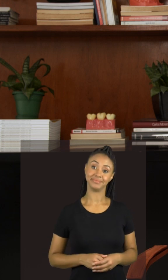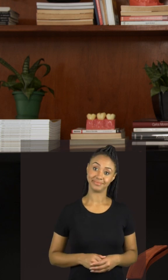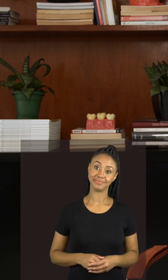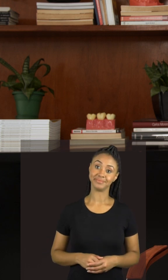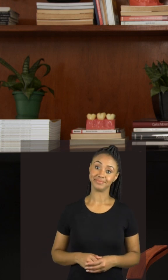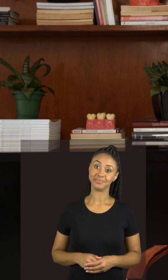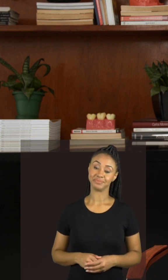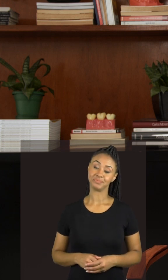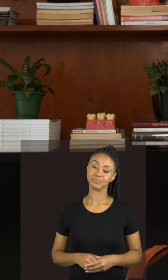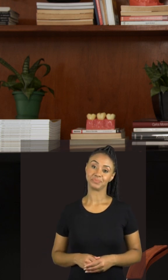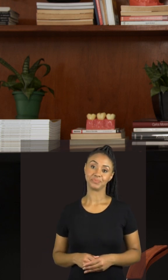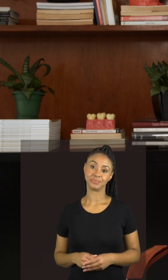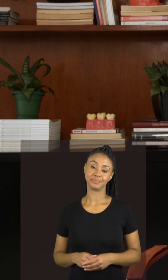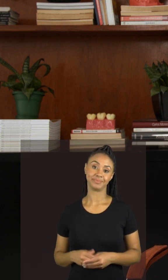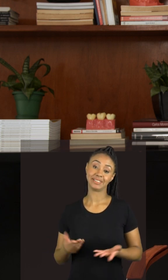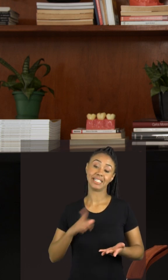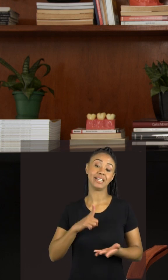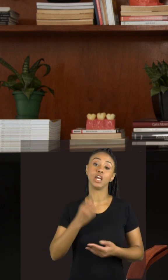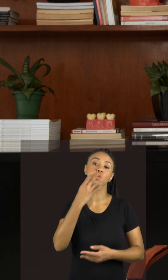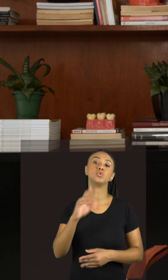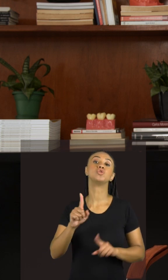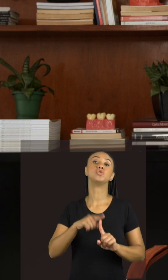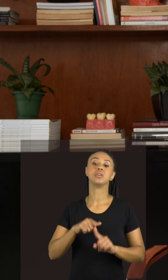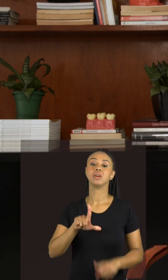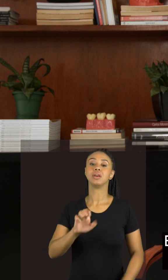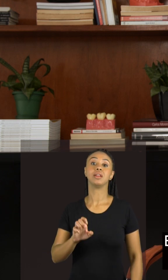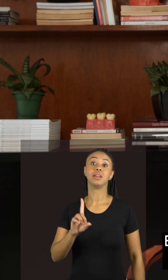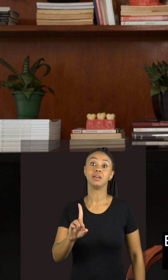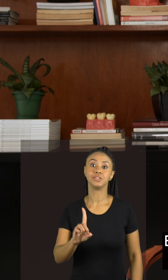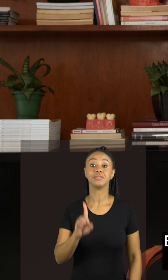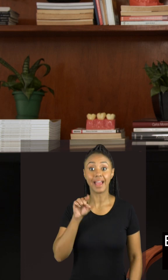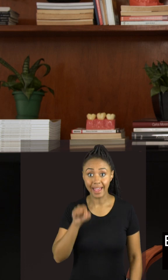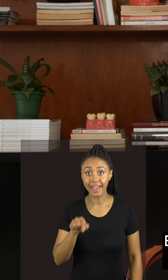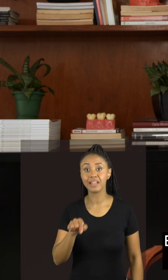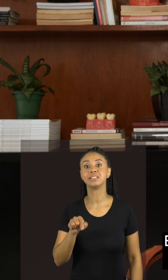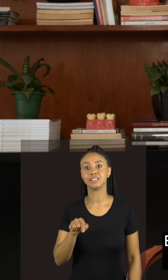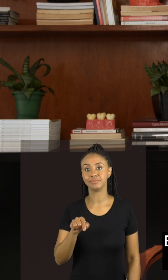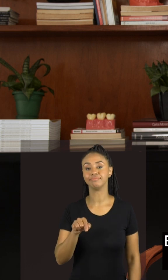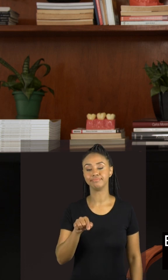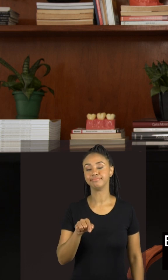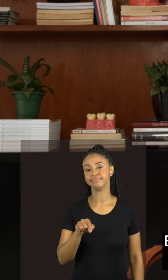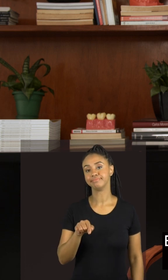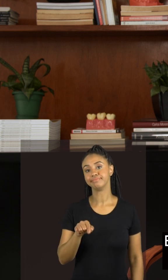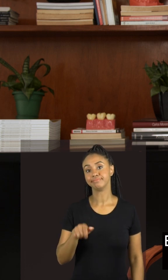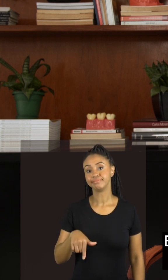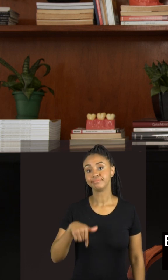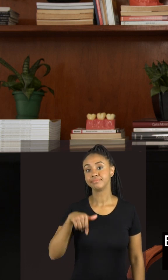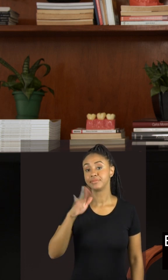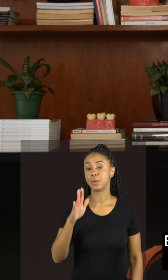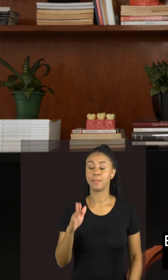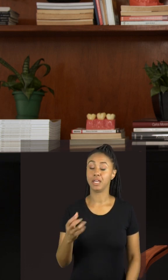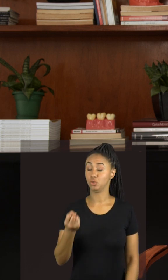emitidas pela tecnologia dos LEDs, né? As telas de LED. E é justamente essa tecnologia que usa raios